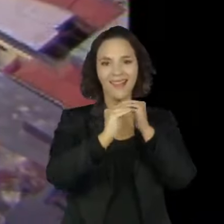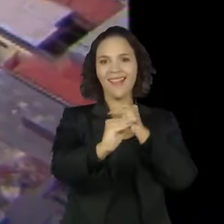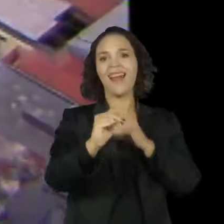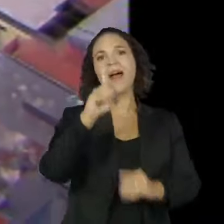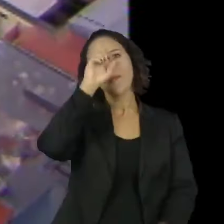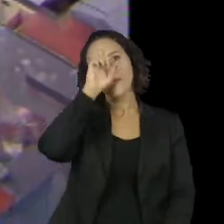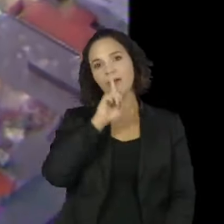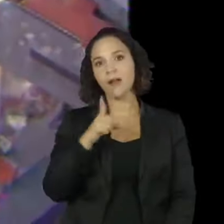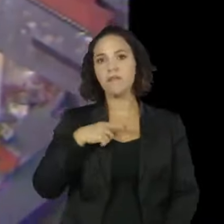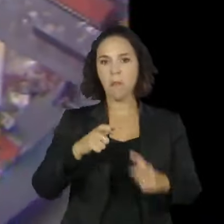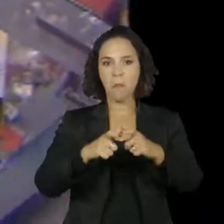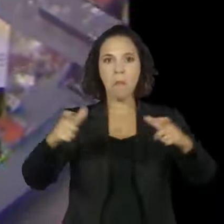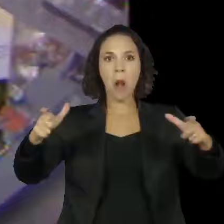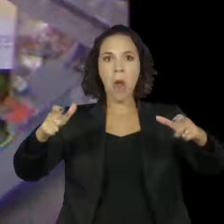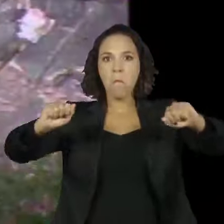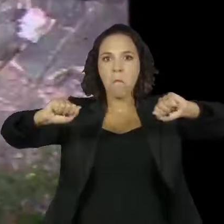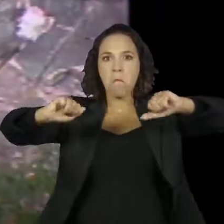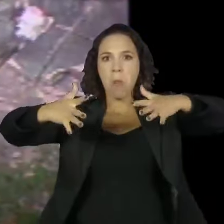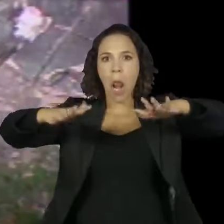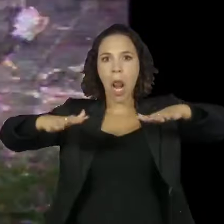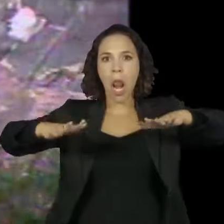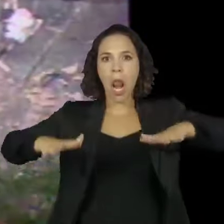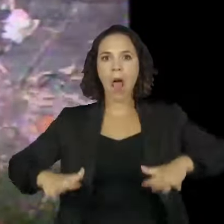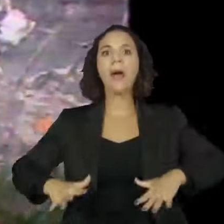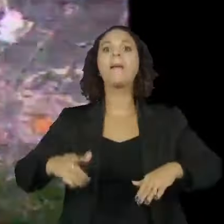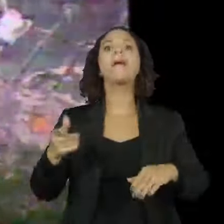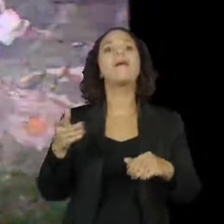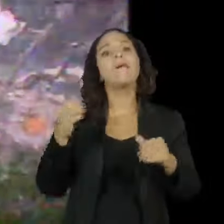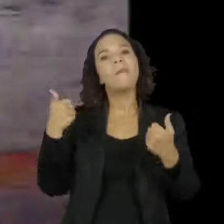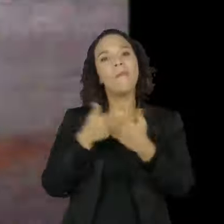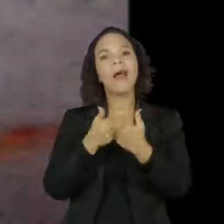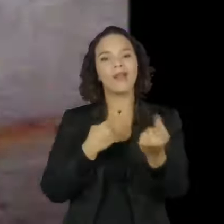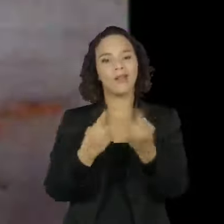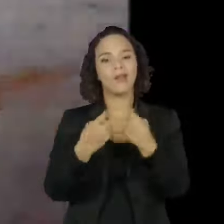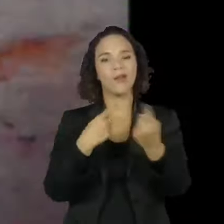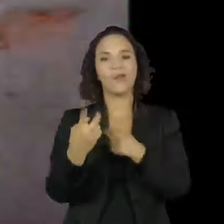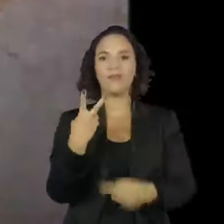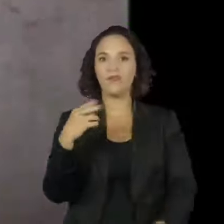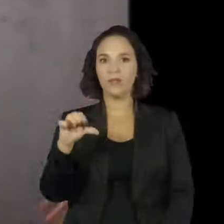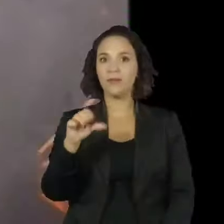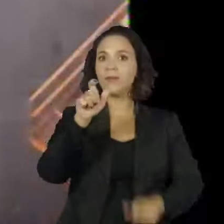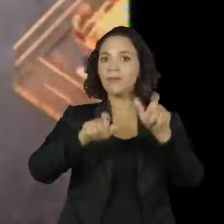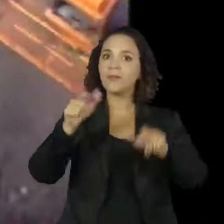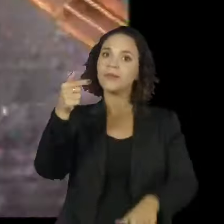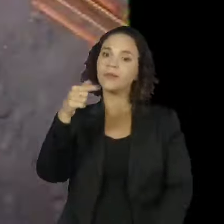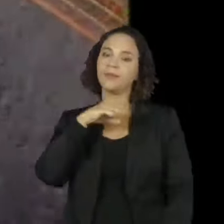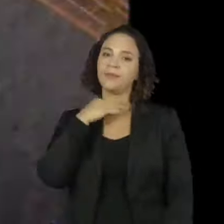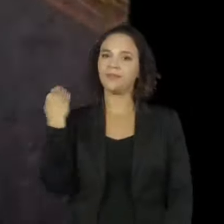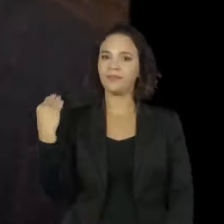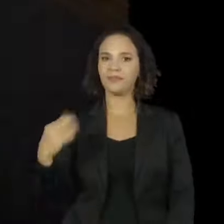Quando uma cratera se abriu às margens da Marginal Pinheiros, na Zona Oeste, e vitimou sete pessoas.